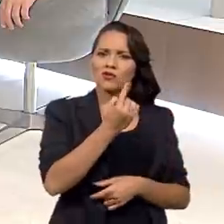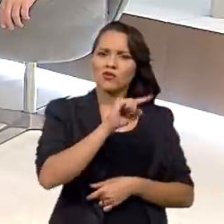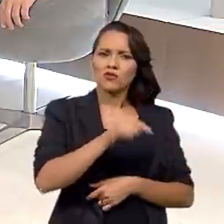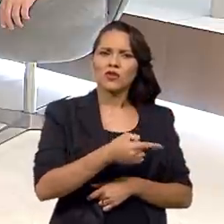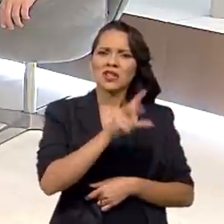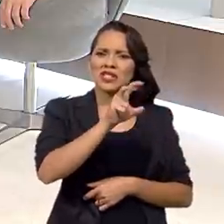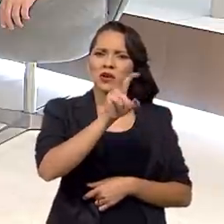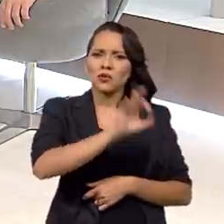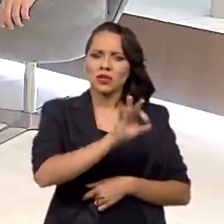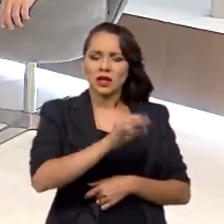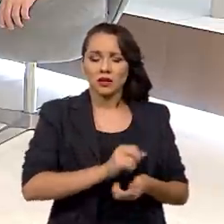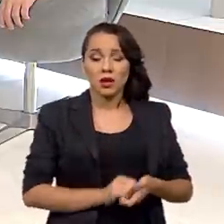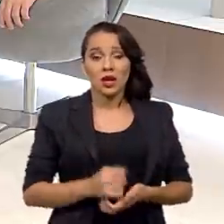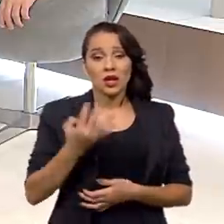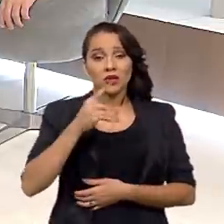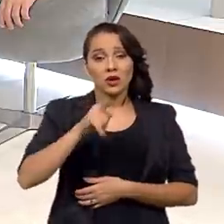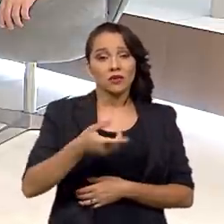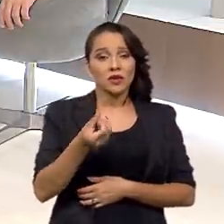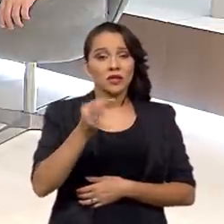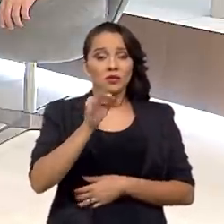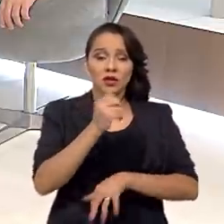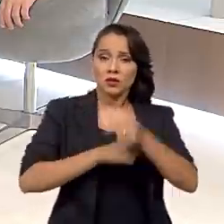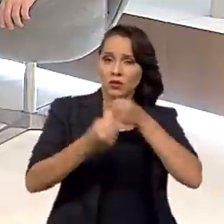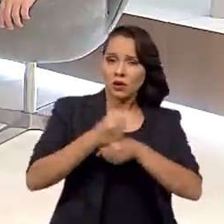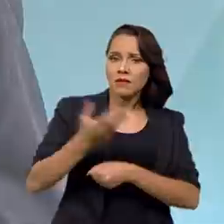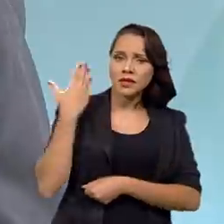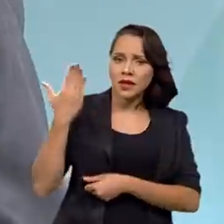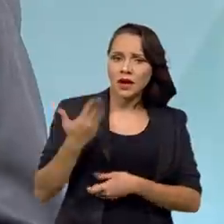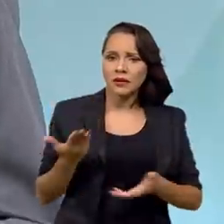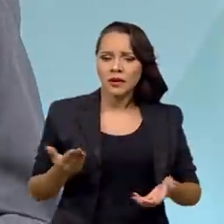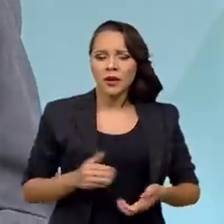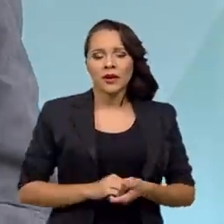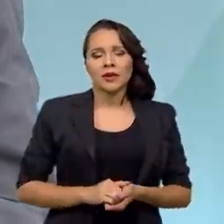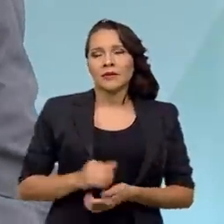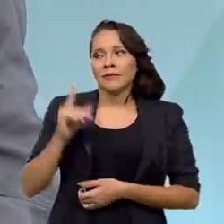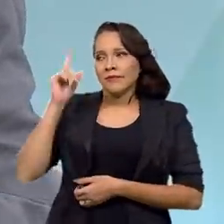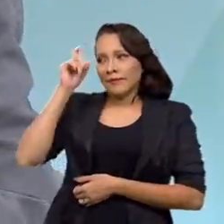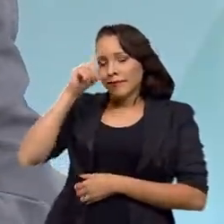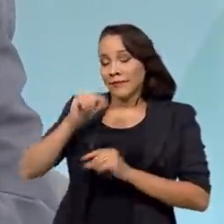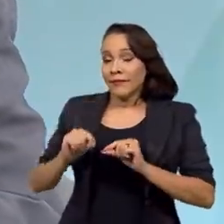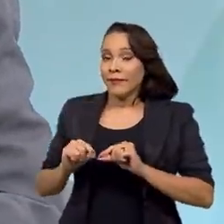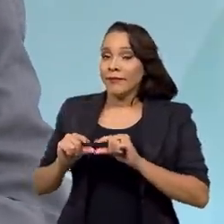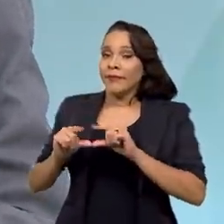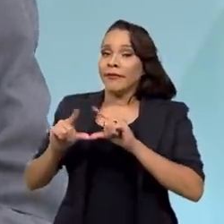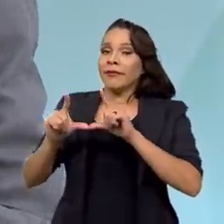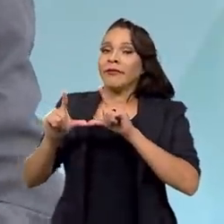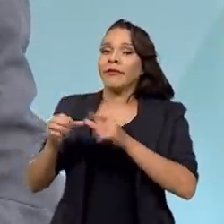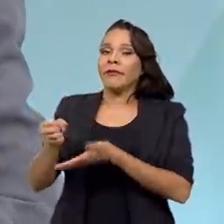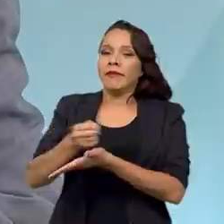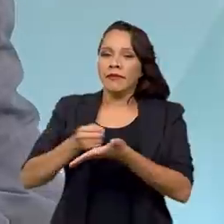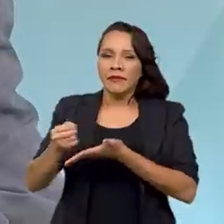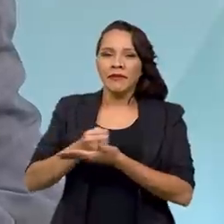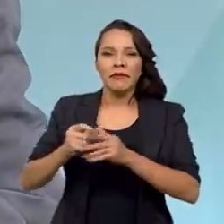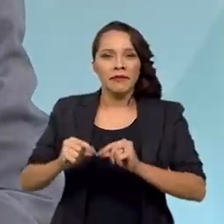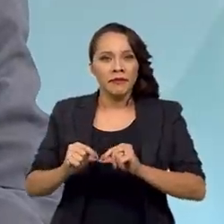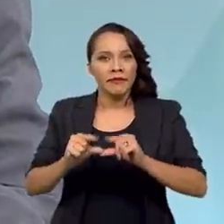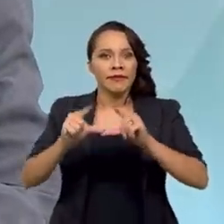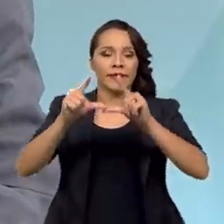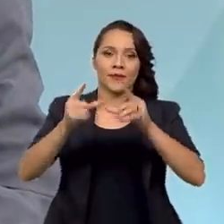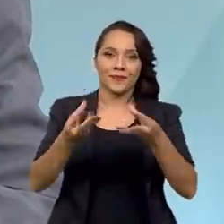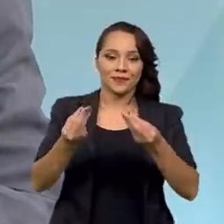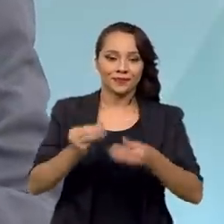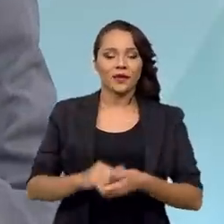% esse ano e de 4,6% no ano passado? É que é difícil você crescer muito em cima de uma base que cresceu muito.